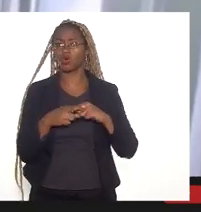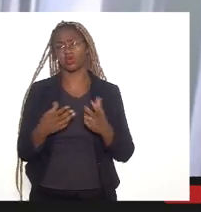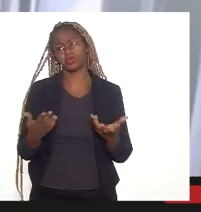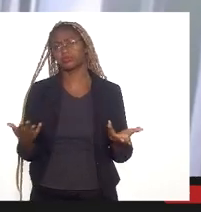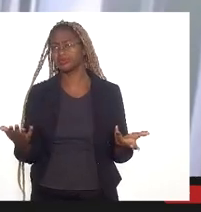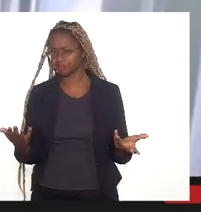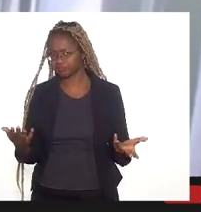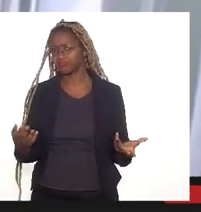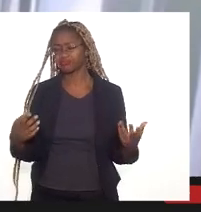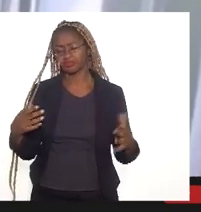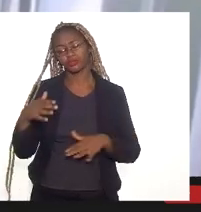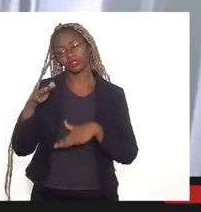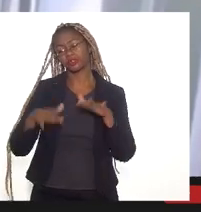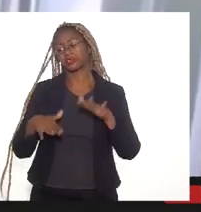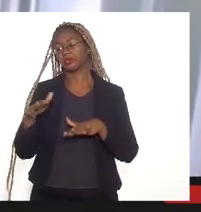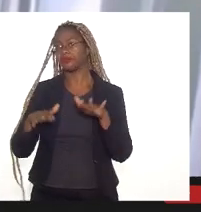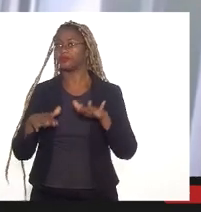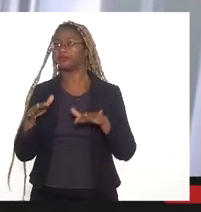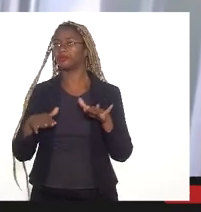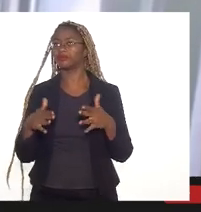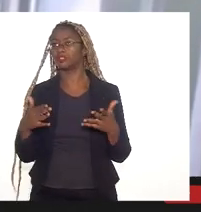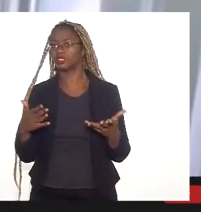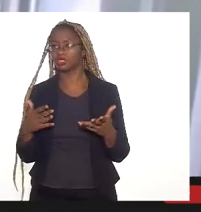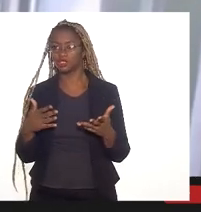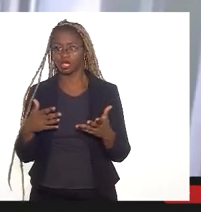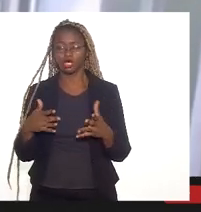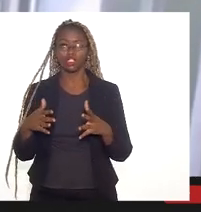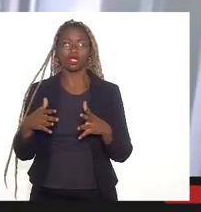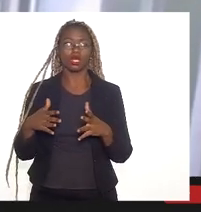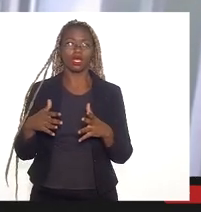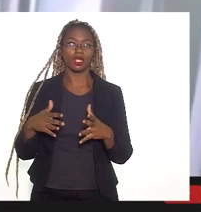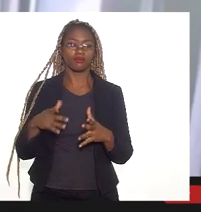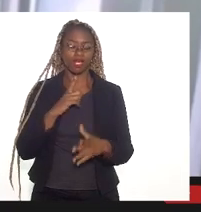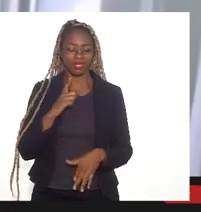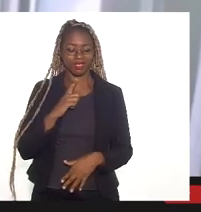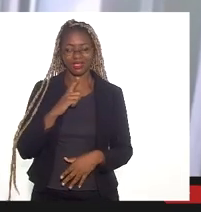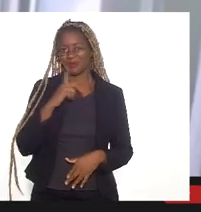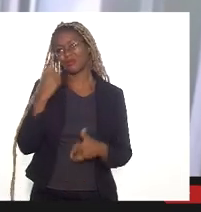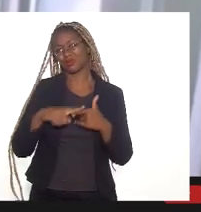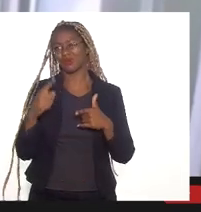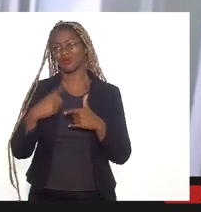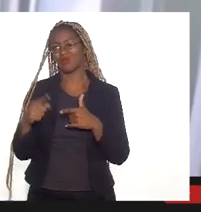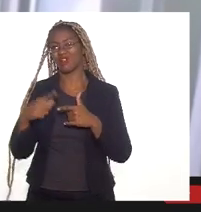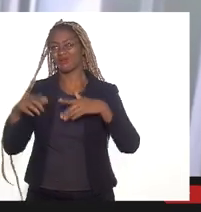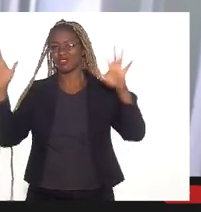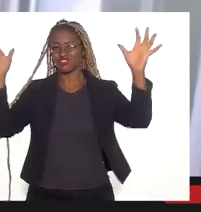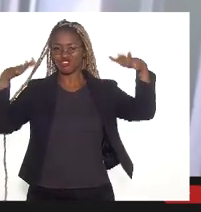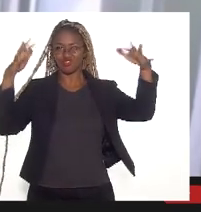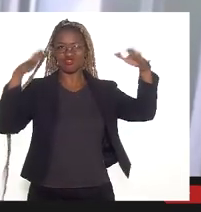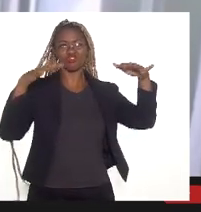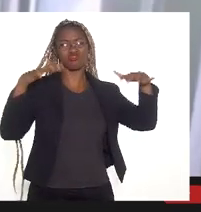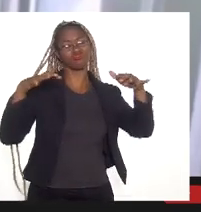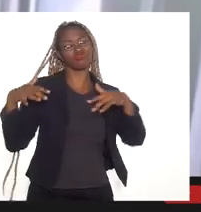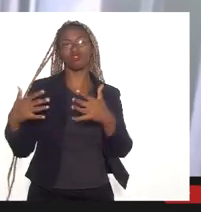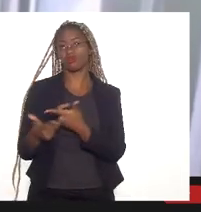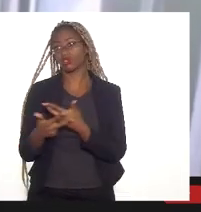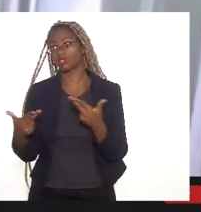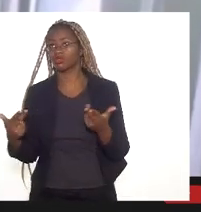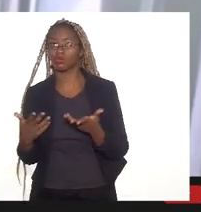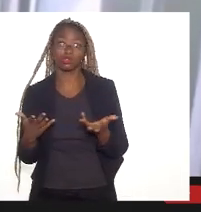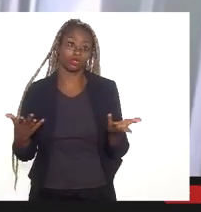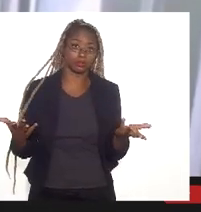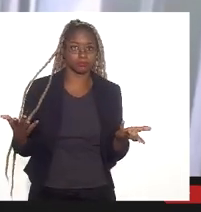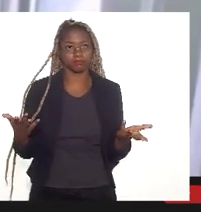pode provocar um espraiamento, digamos assim, dessas inundações com o processo de aterramento desse pôlder.